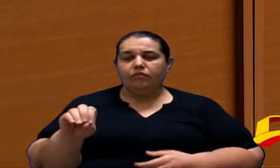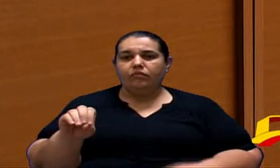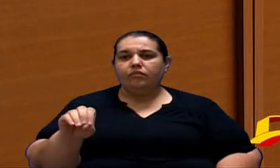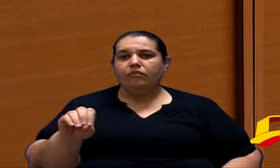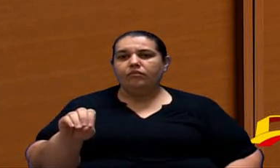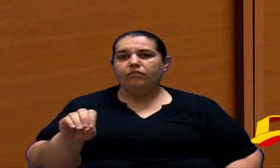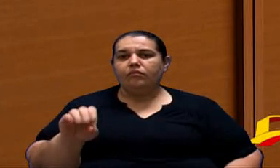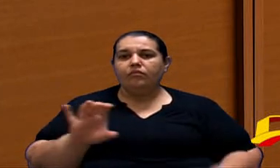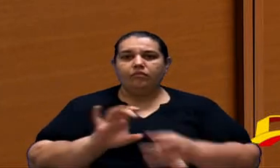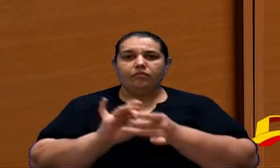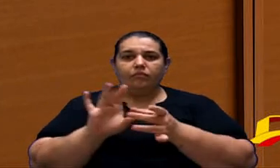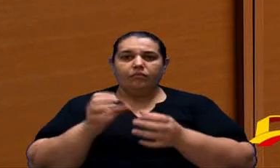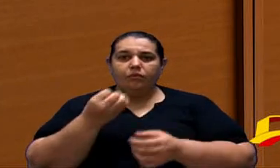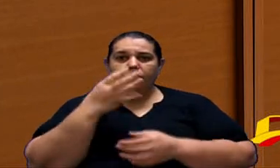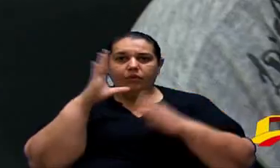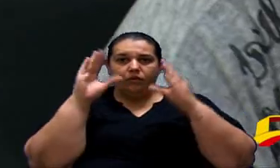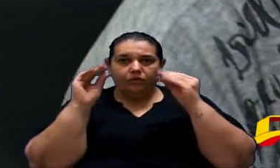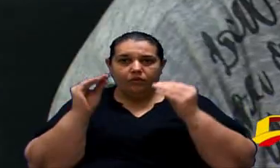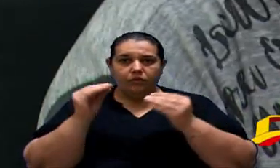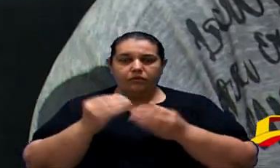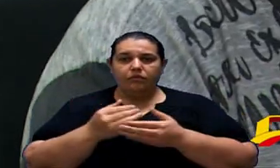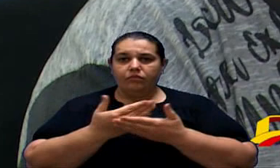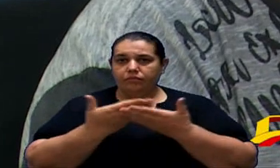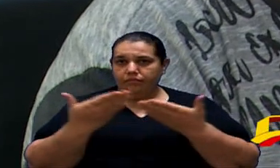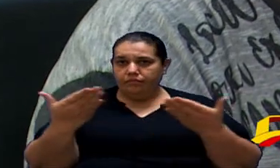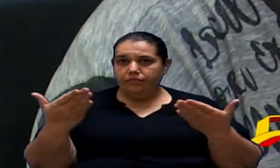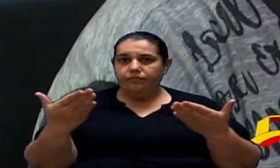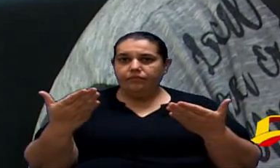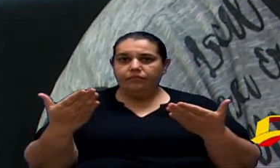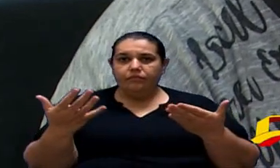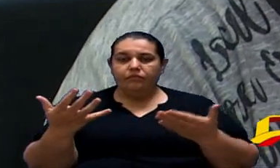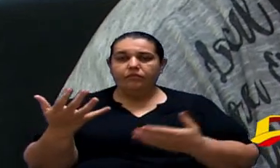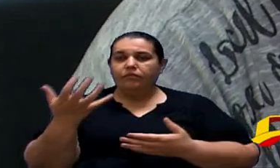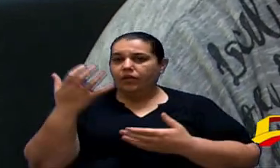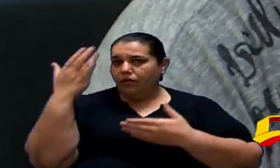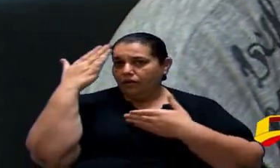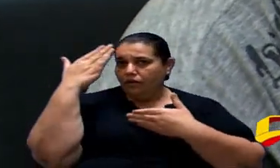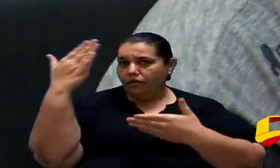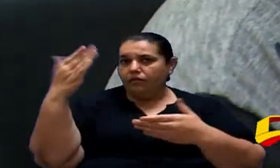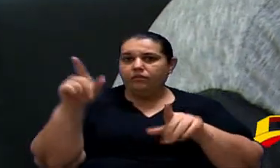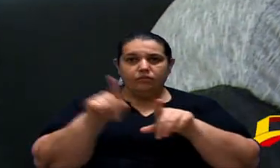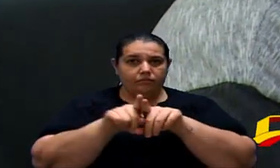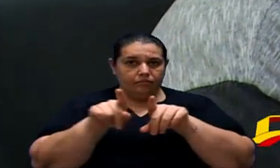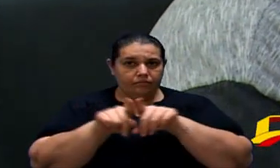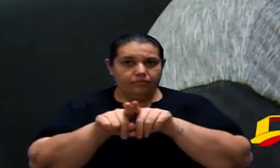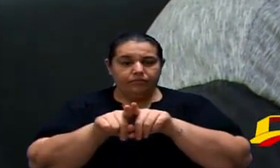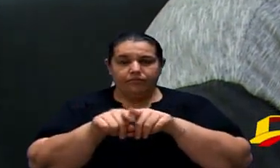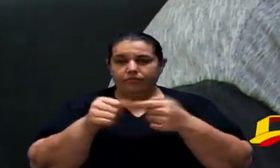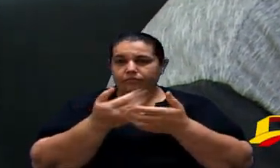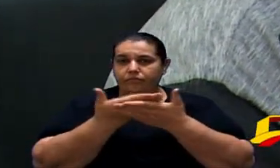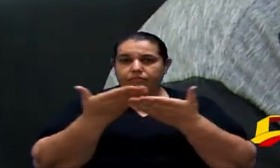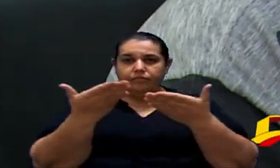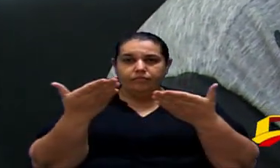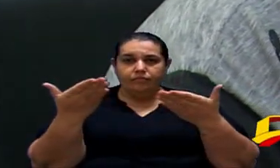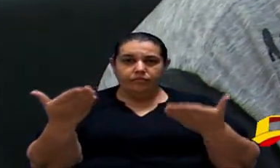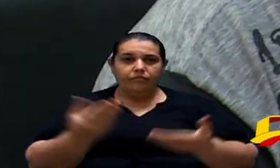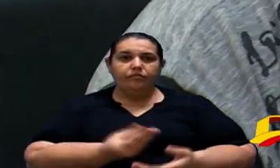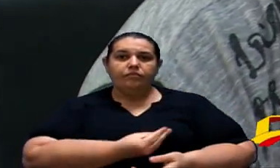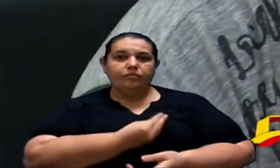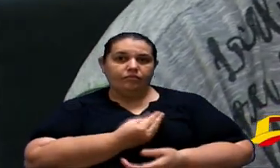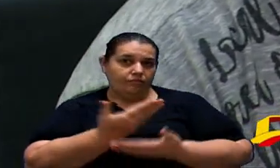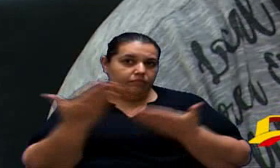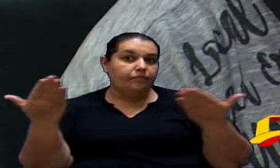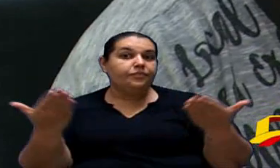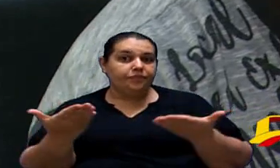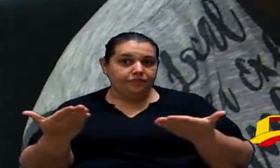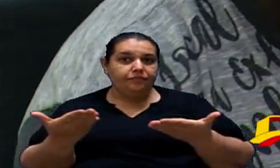está liberado boa noite a todos eu quero agradecer a todos que esteve presente por